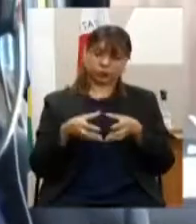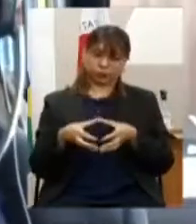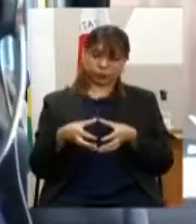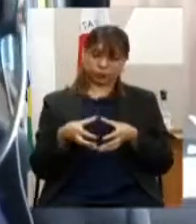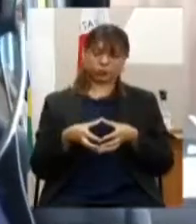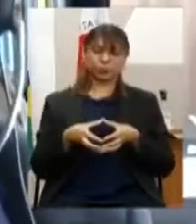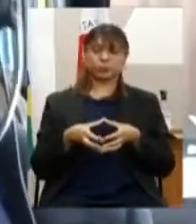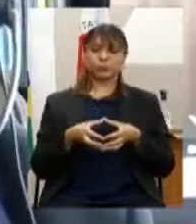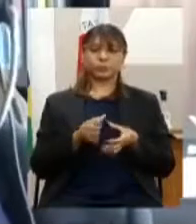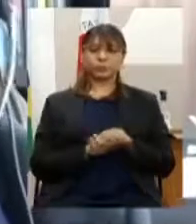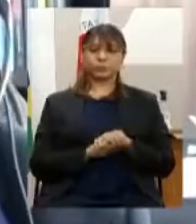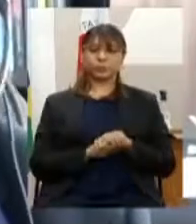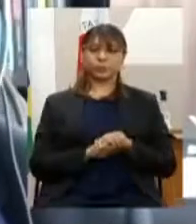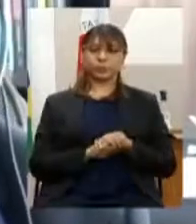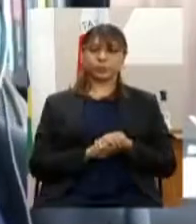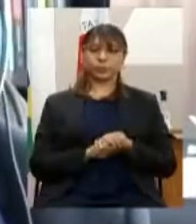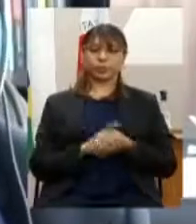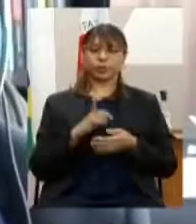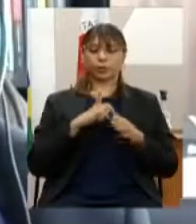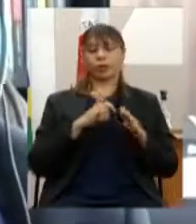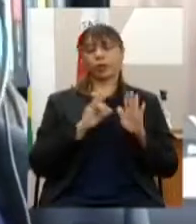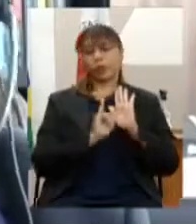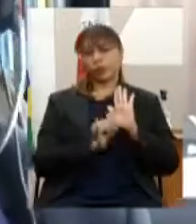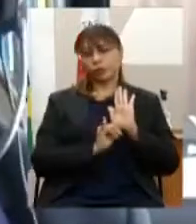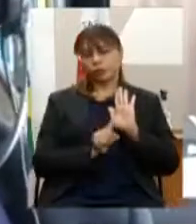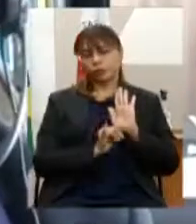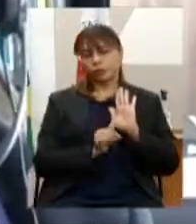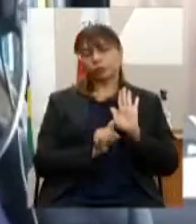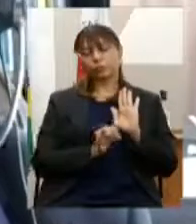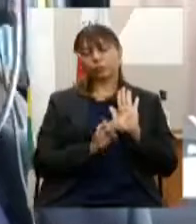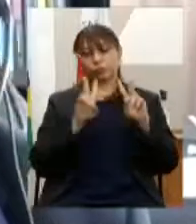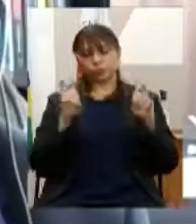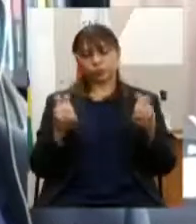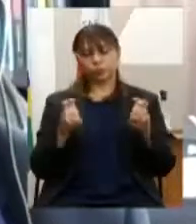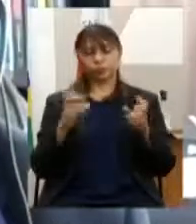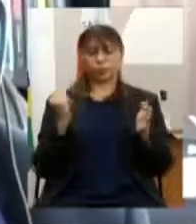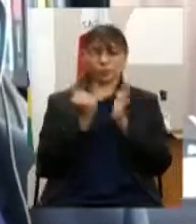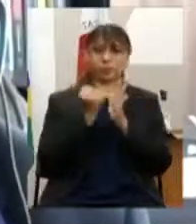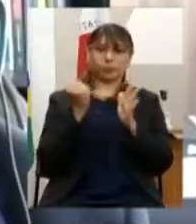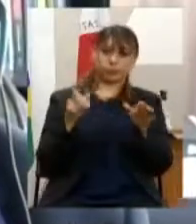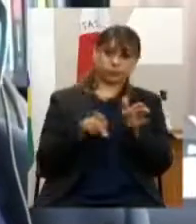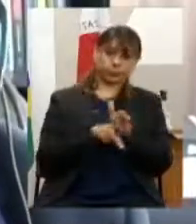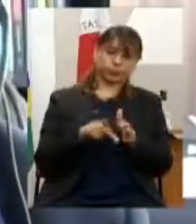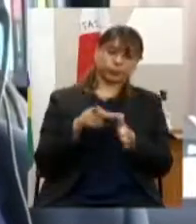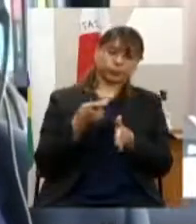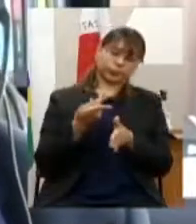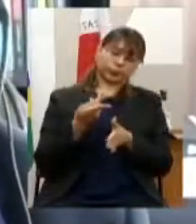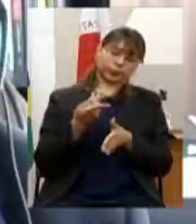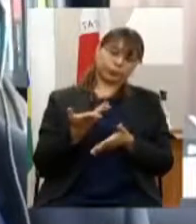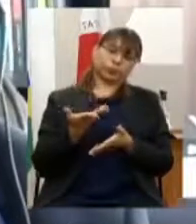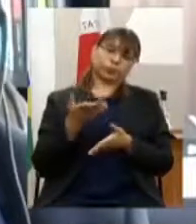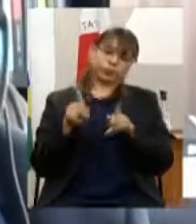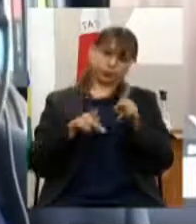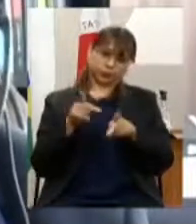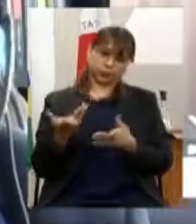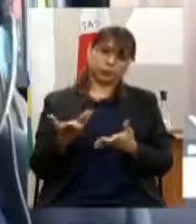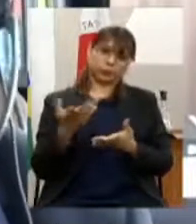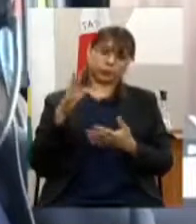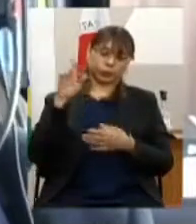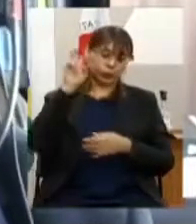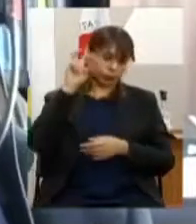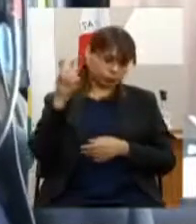dois editais formação e patrimônio cultural que aí contempla a questão de editais temáticos ou regionalizados